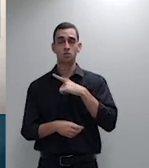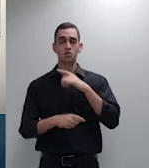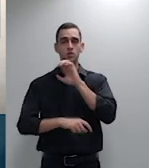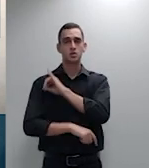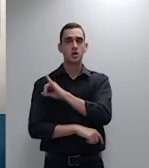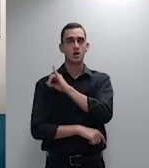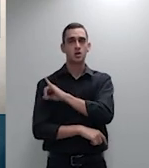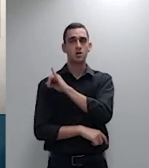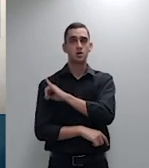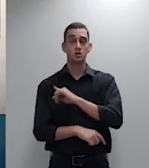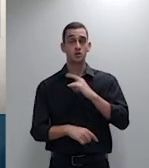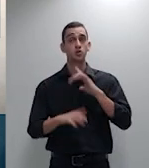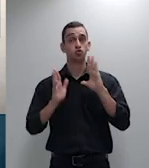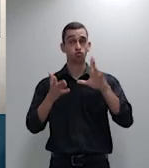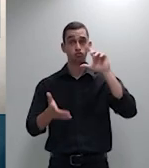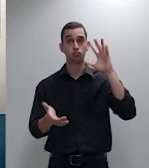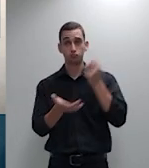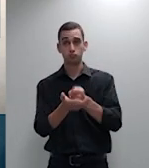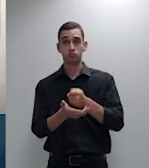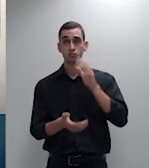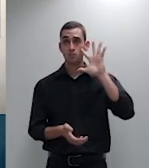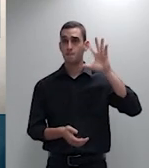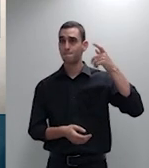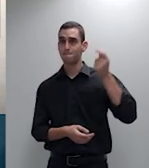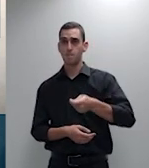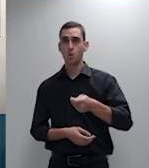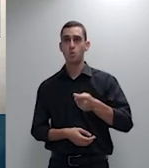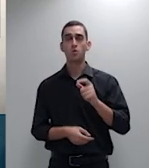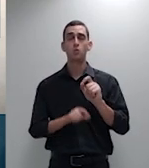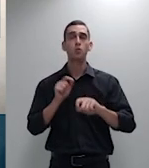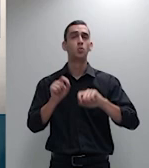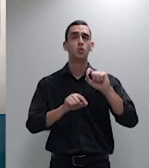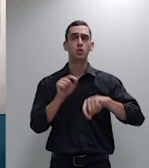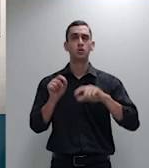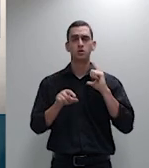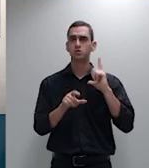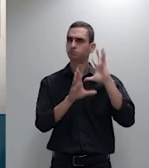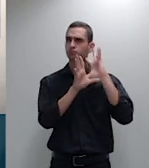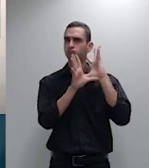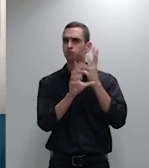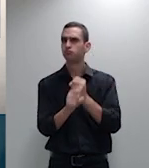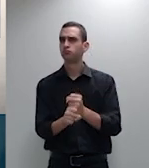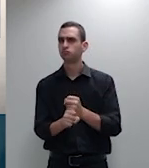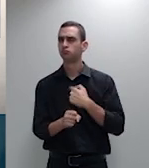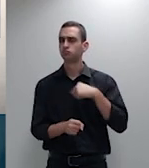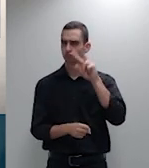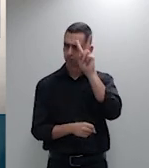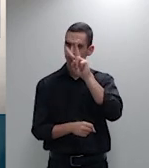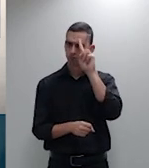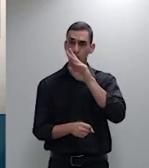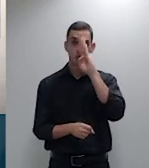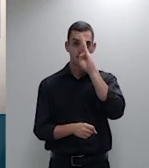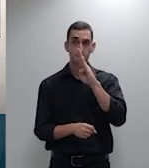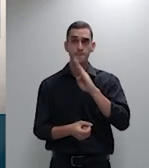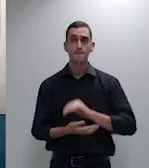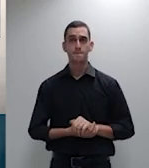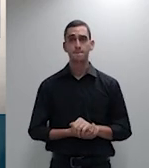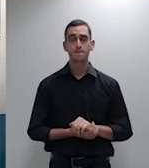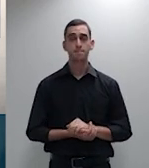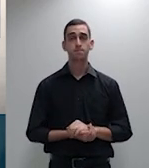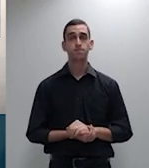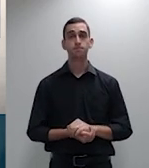e recordo os principais itens da decisão a variação das